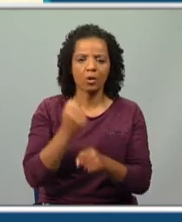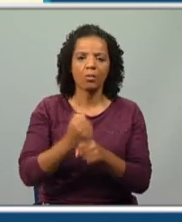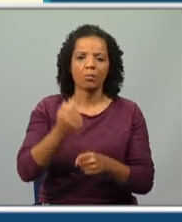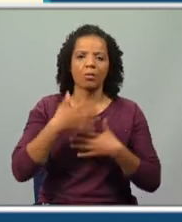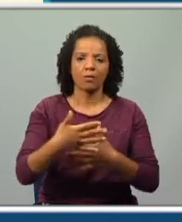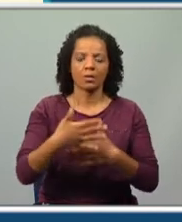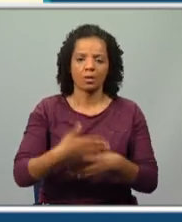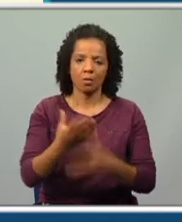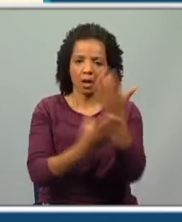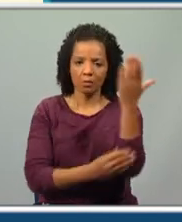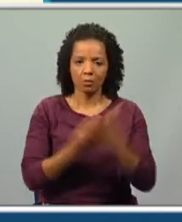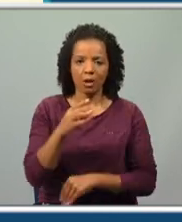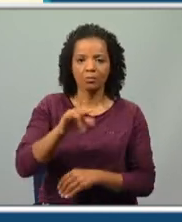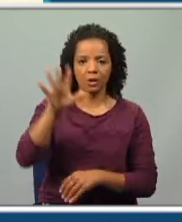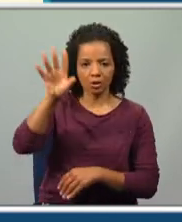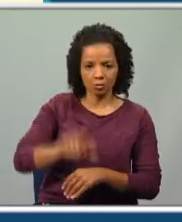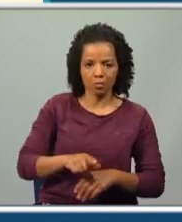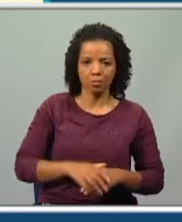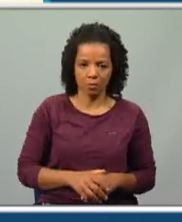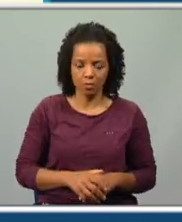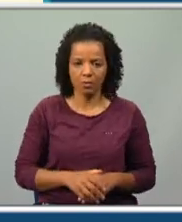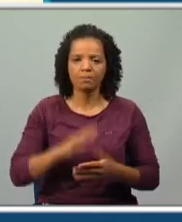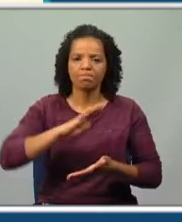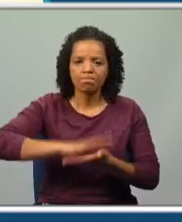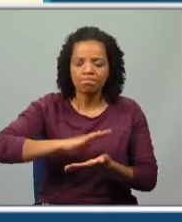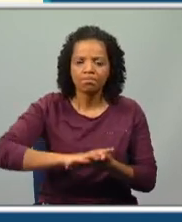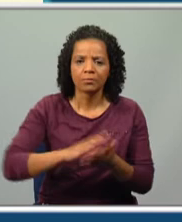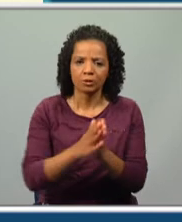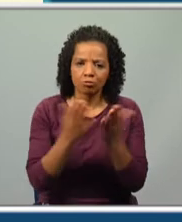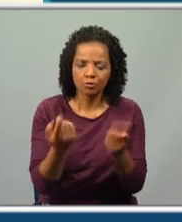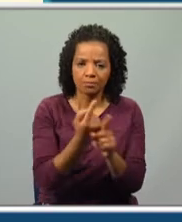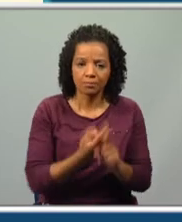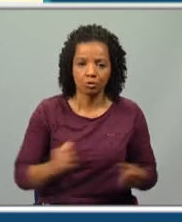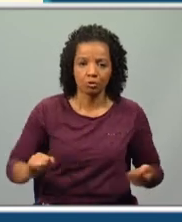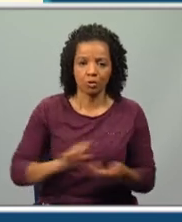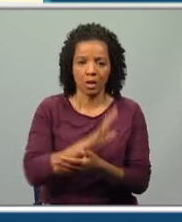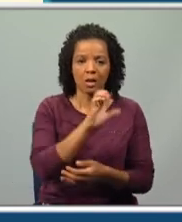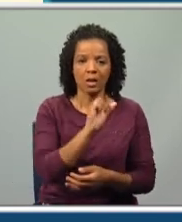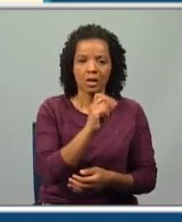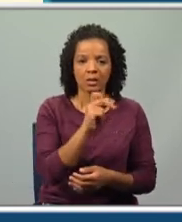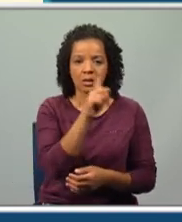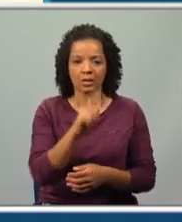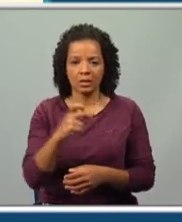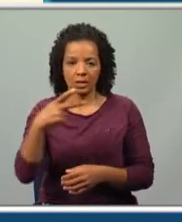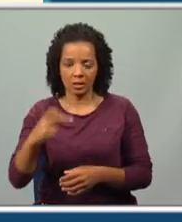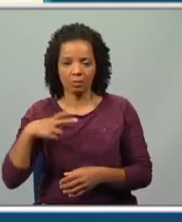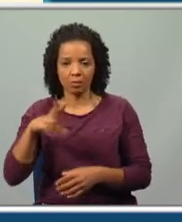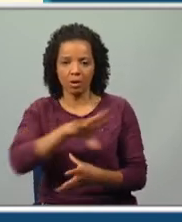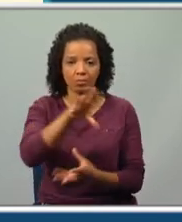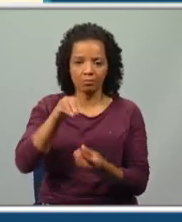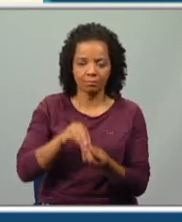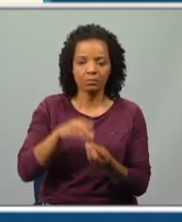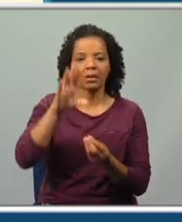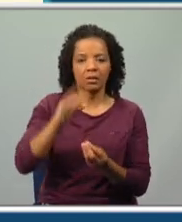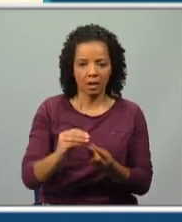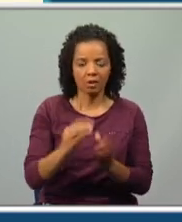advocacia em Lisboa. Iniciou a publicação de folhetins no jornal Gazeta de Portugal, num total de 10